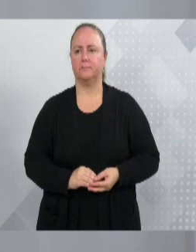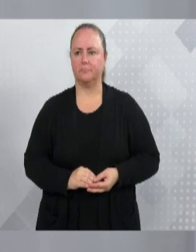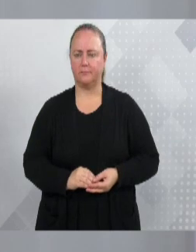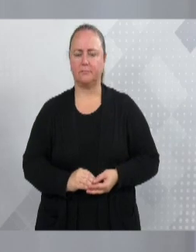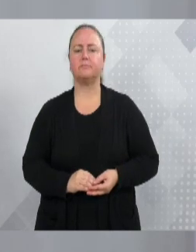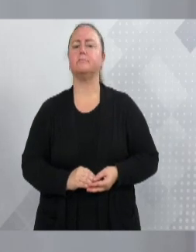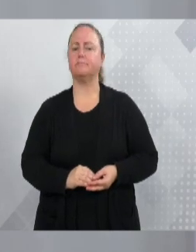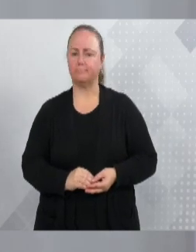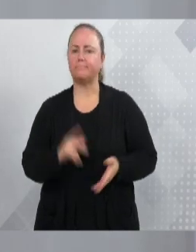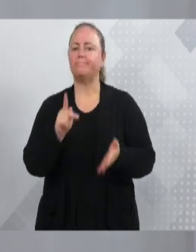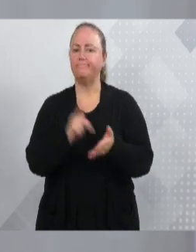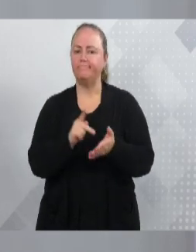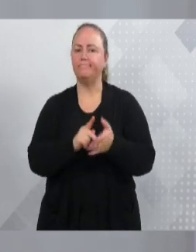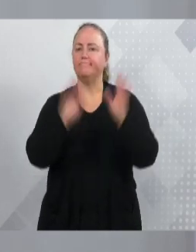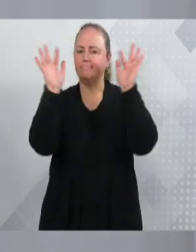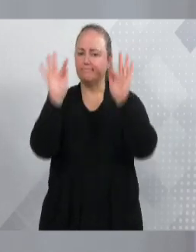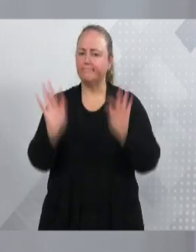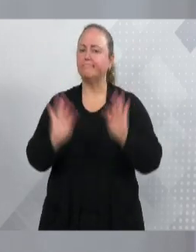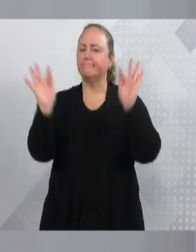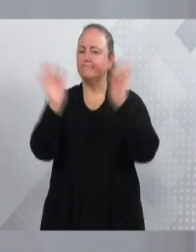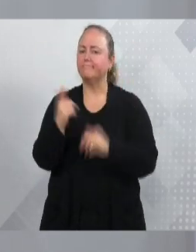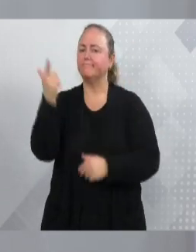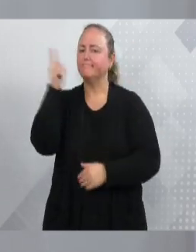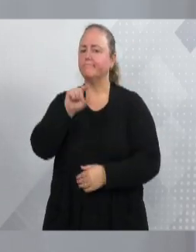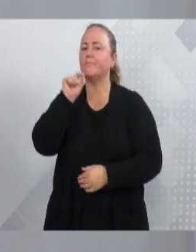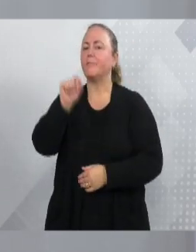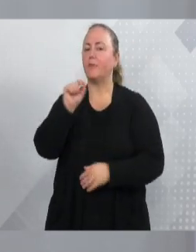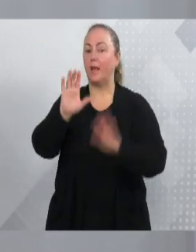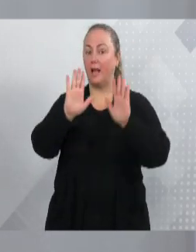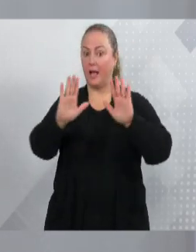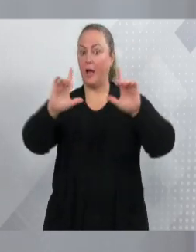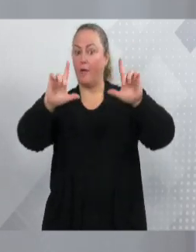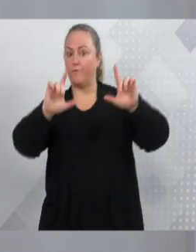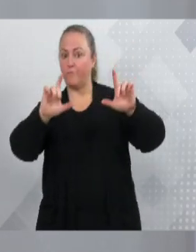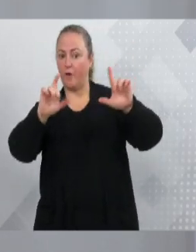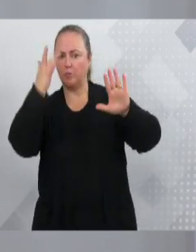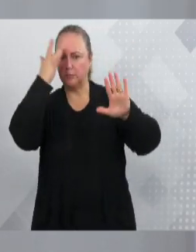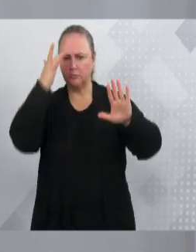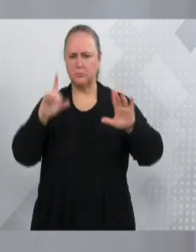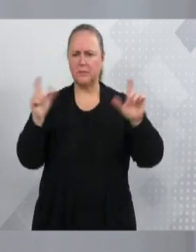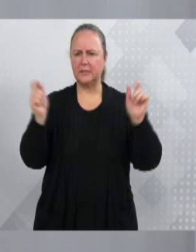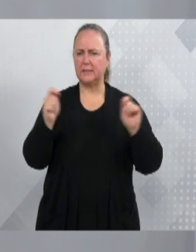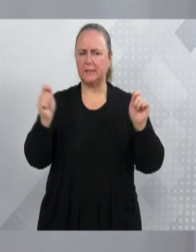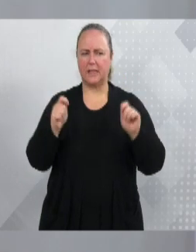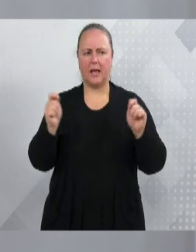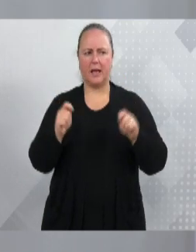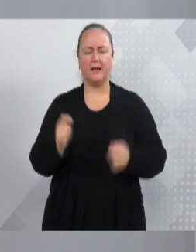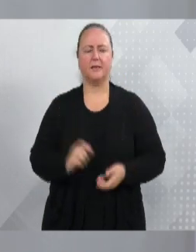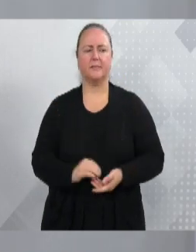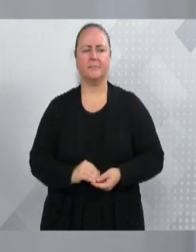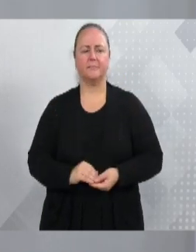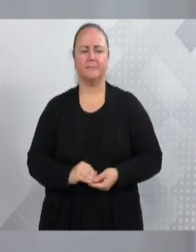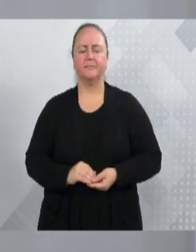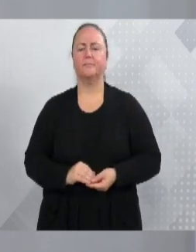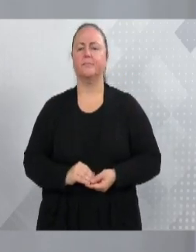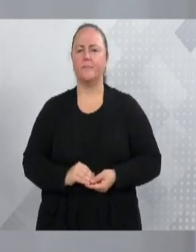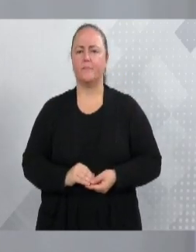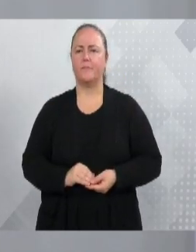muito feliz, que nós recebemos uma foto. Eu não sei se a equipe conseguiu colocar a foto.